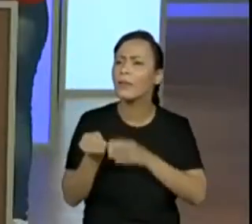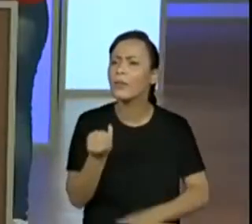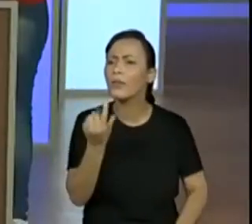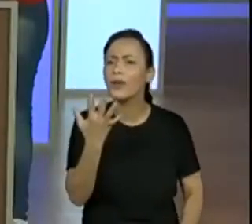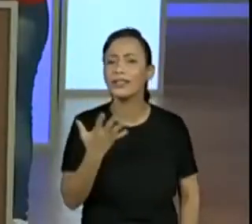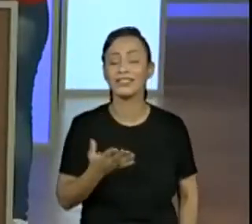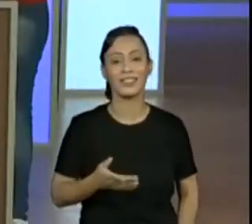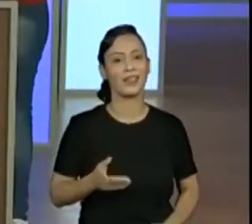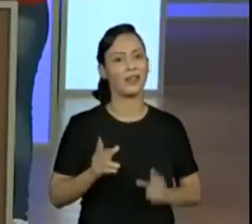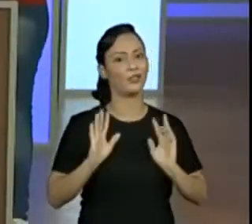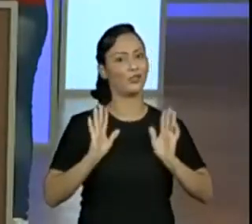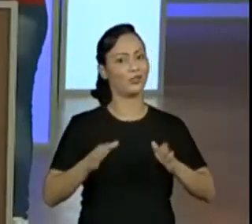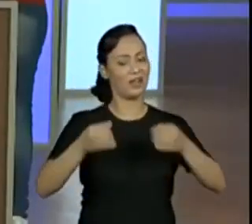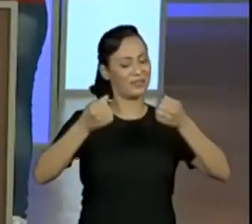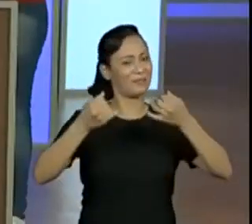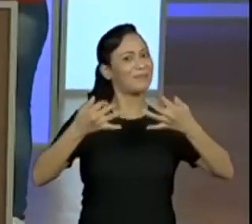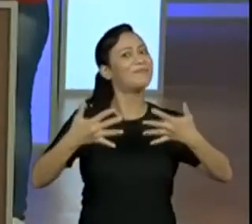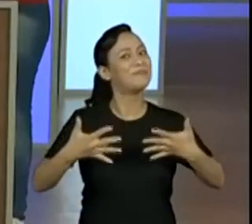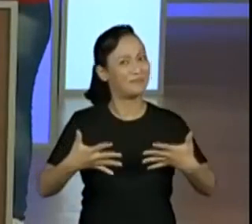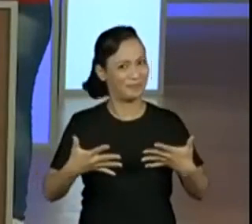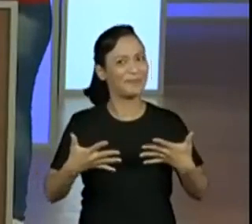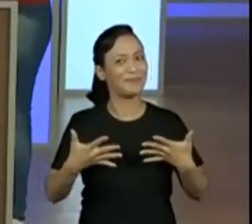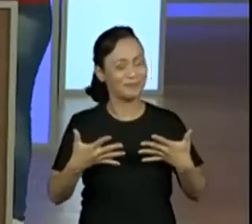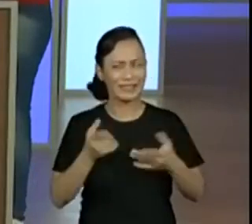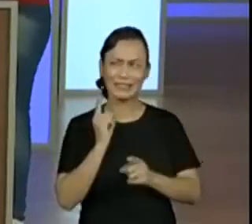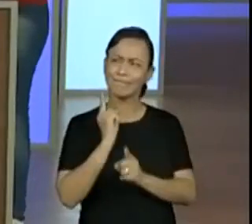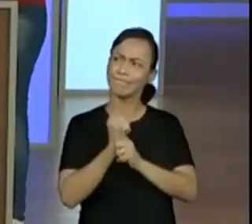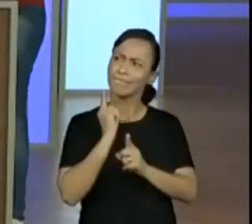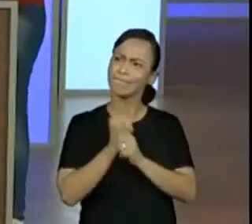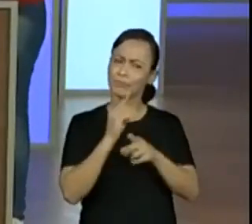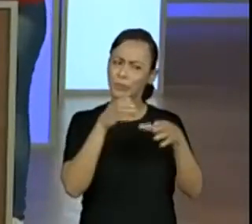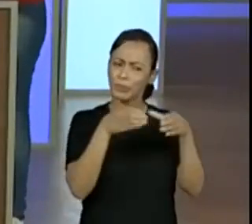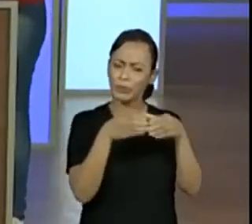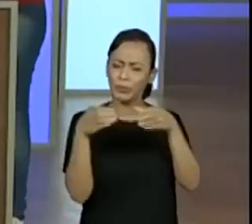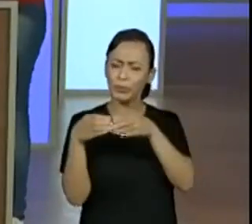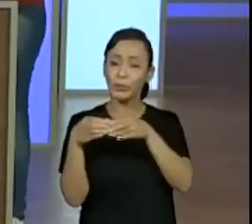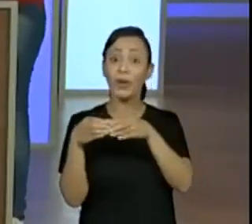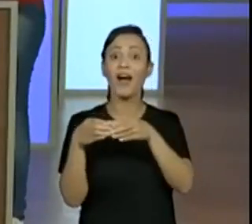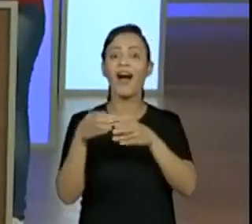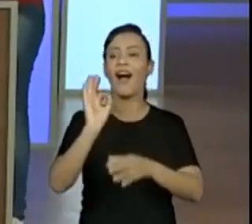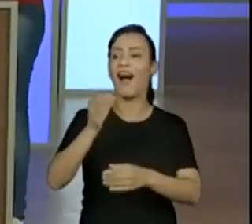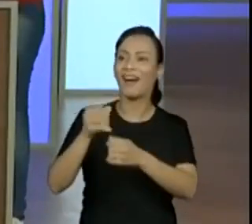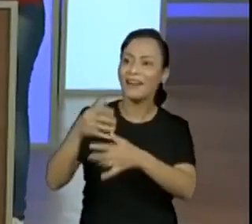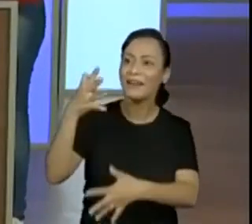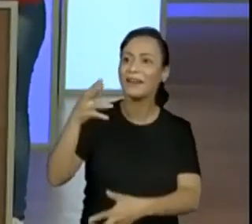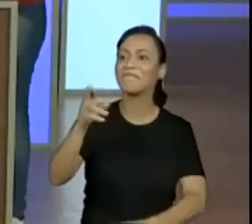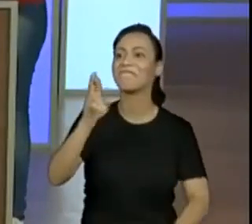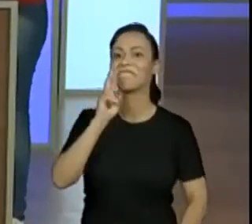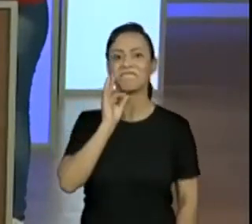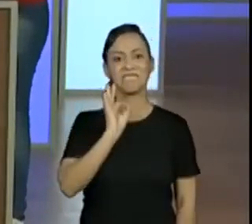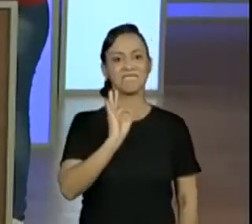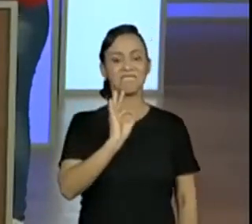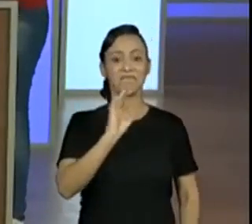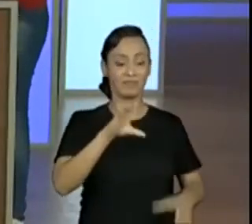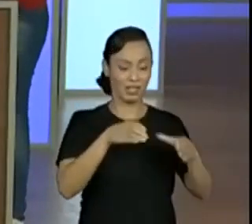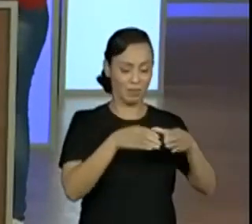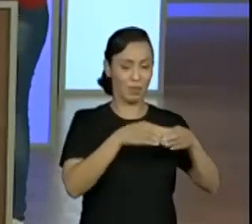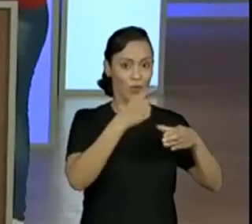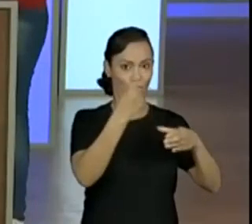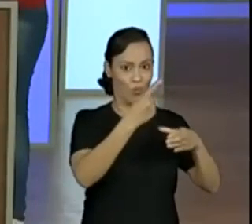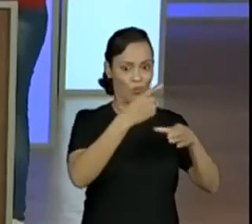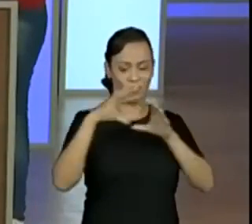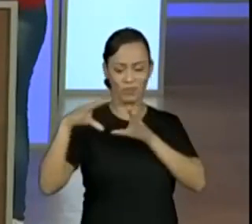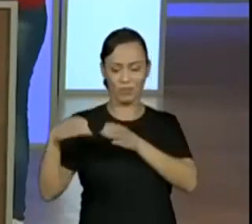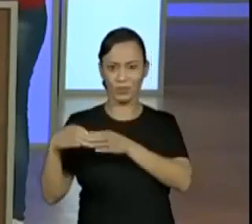já disse isso, já está mostrando isso. A gente tem ali? Duas equipes. Ah lá, já foram colocando. mas até o momento é um